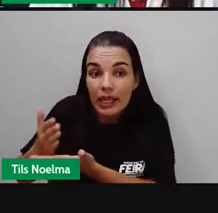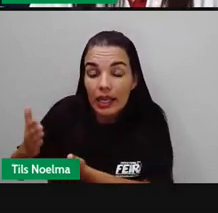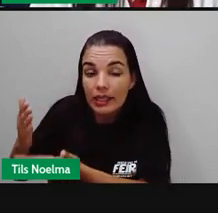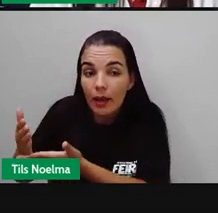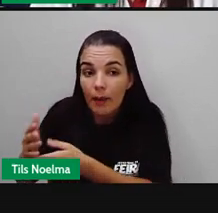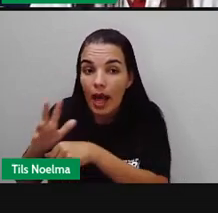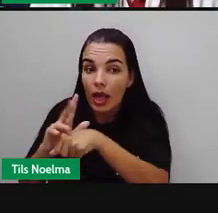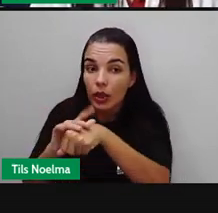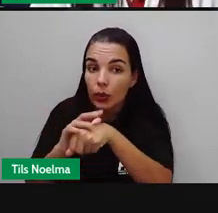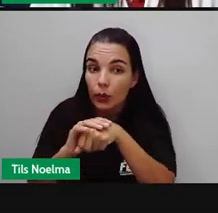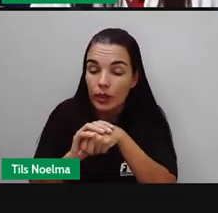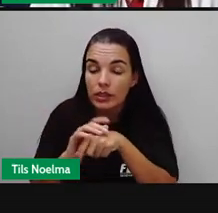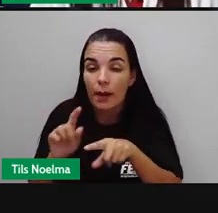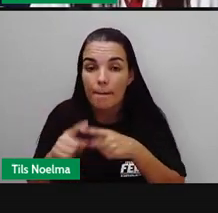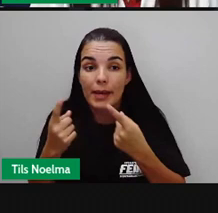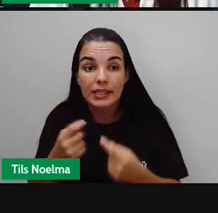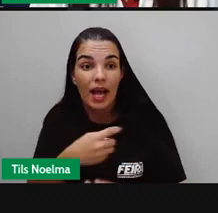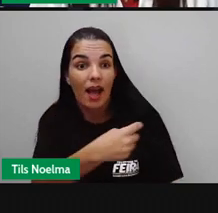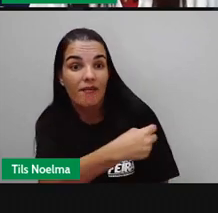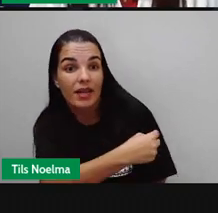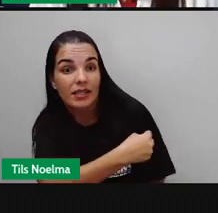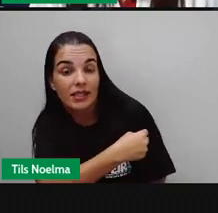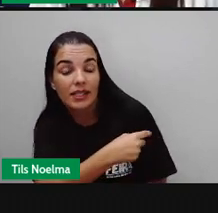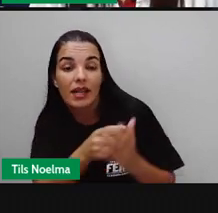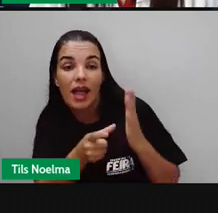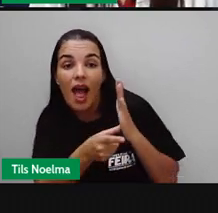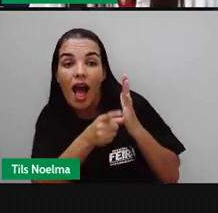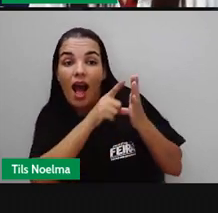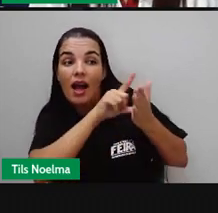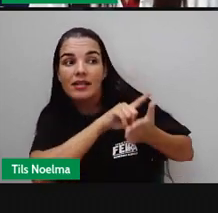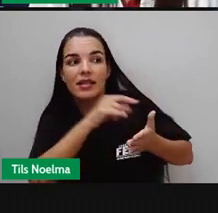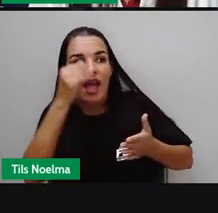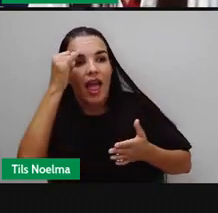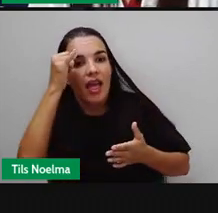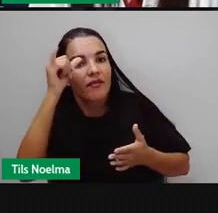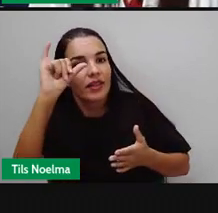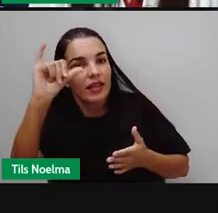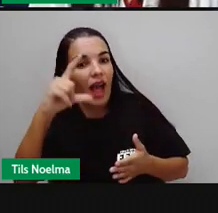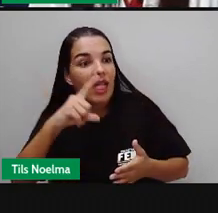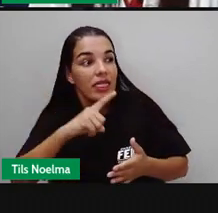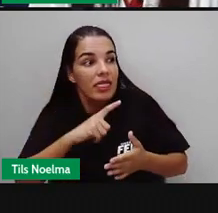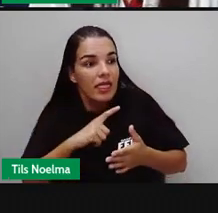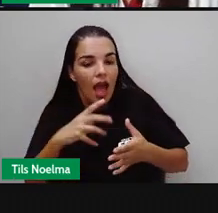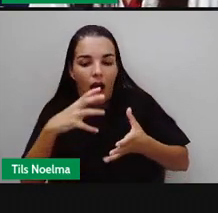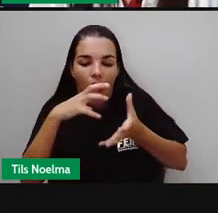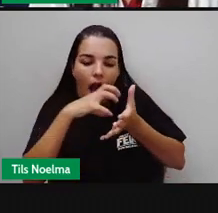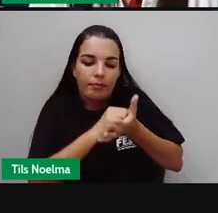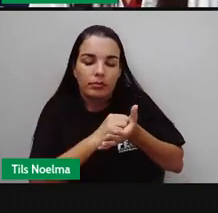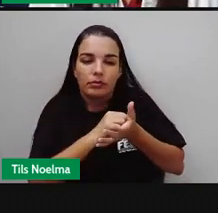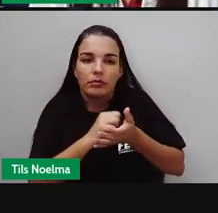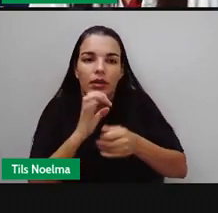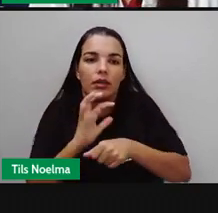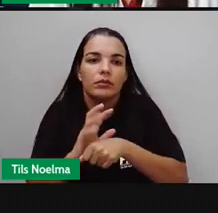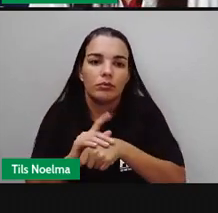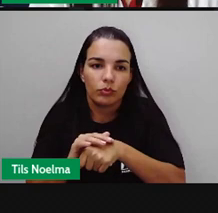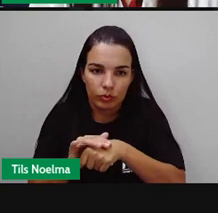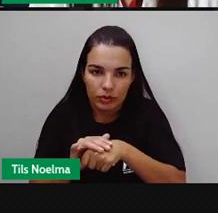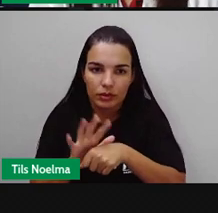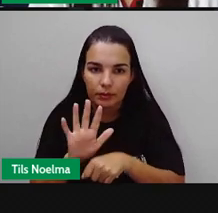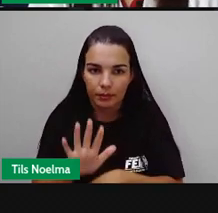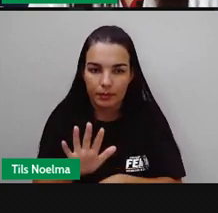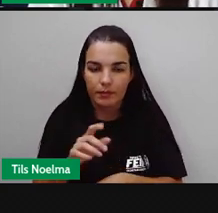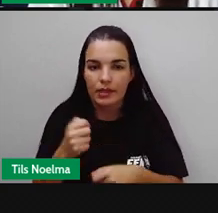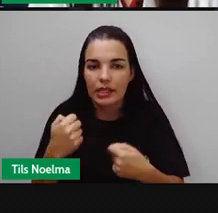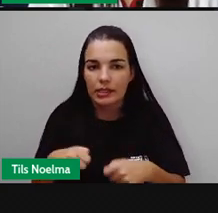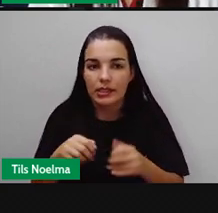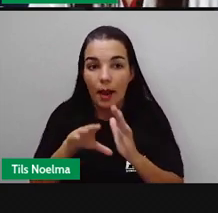elas são utilizadas para a prevenção de doenças. Geralmente, antibióticos são utilizados para doenças causadas